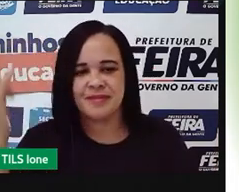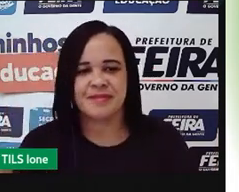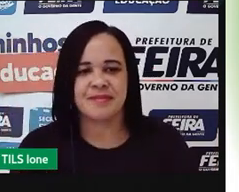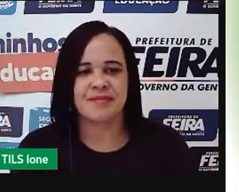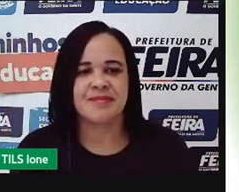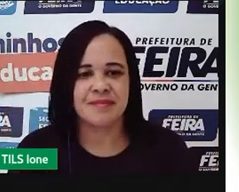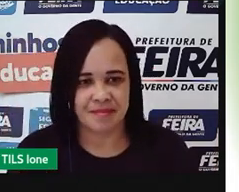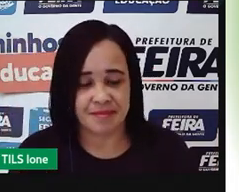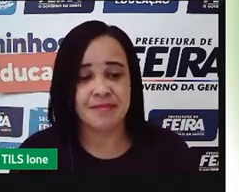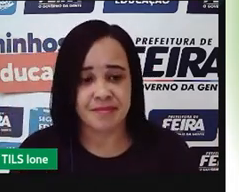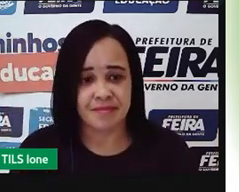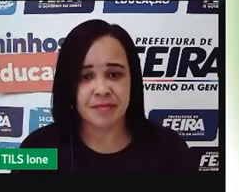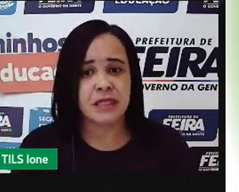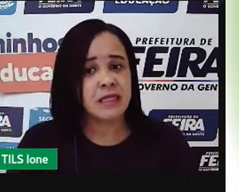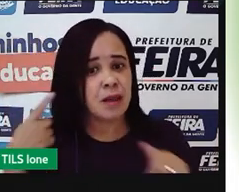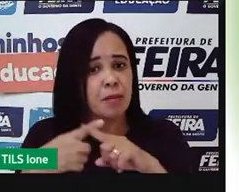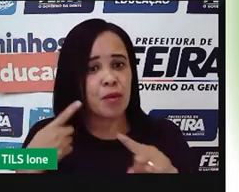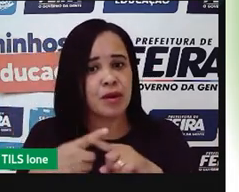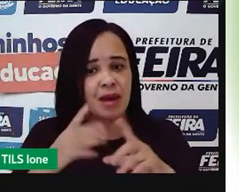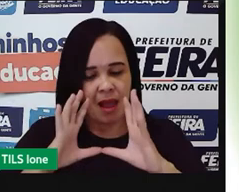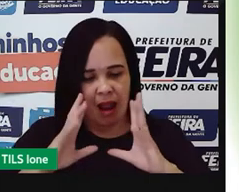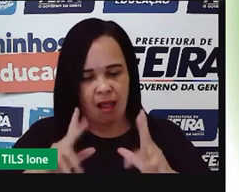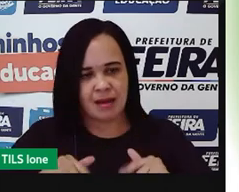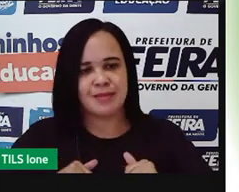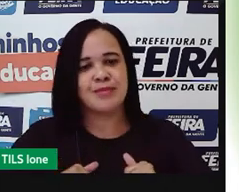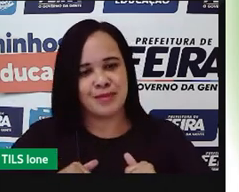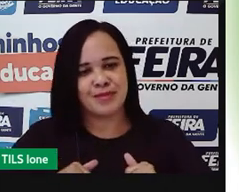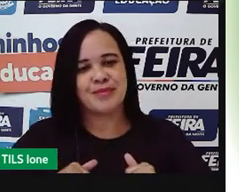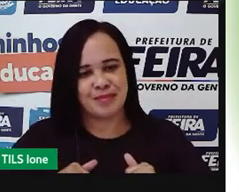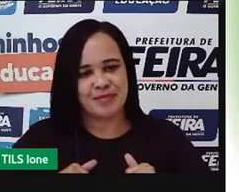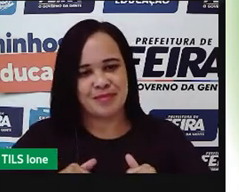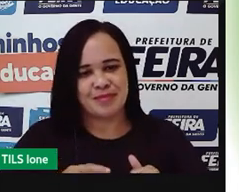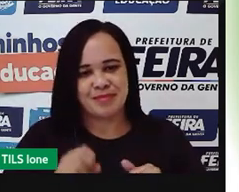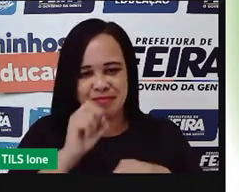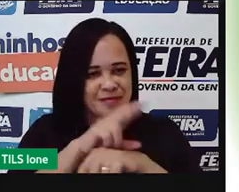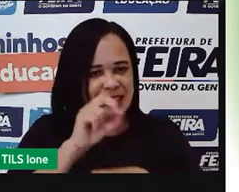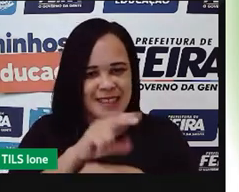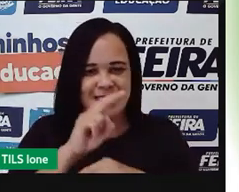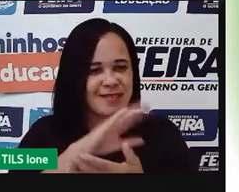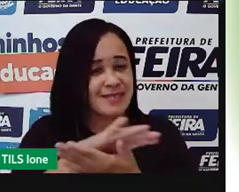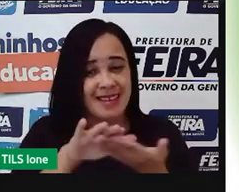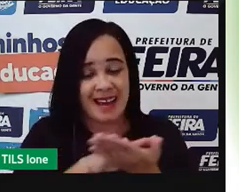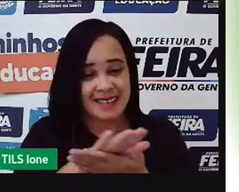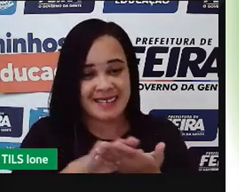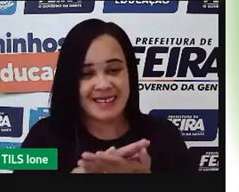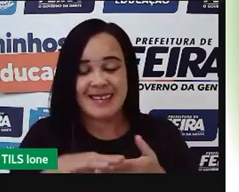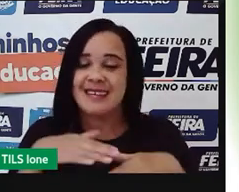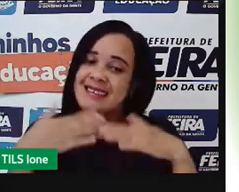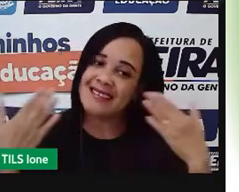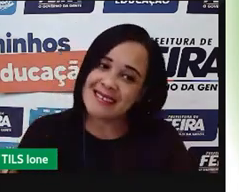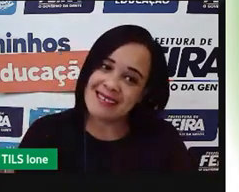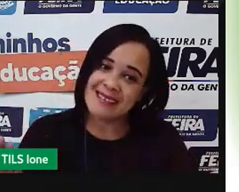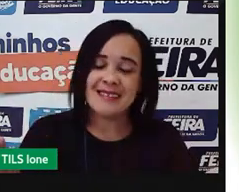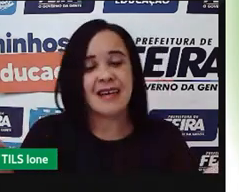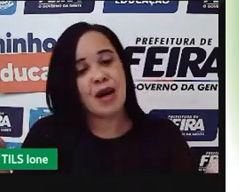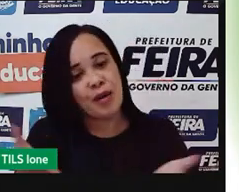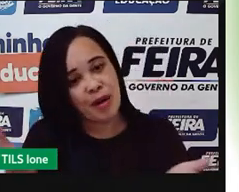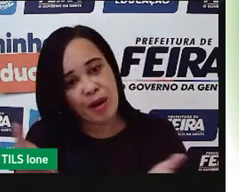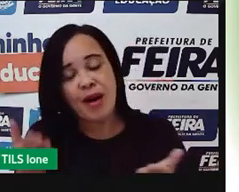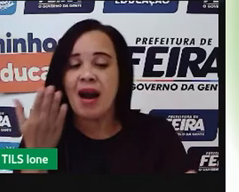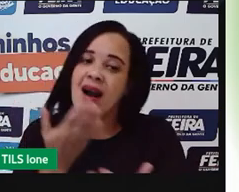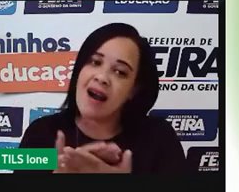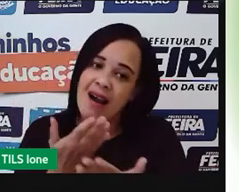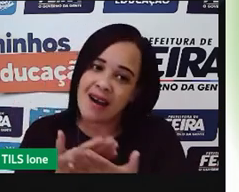nem vai provocar radiações na papografia que tem lá. Então, gente, essa foi a nossa aula de hoje. Espero que vocês tenham